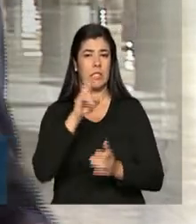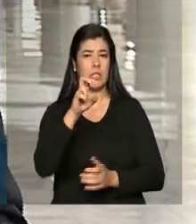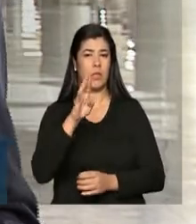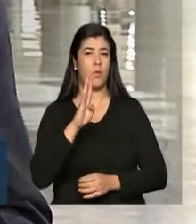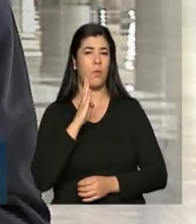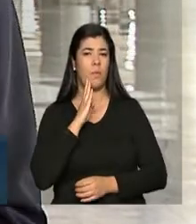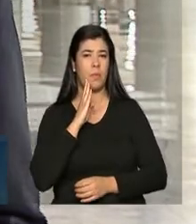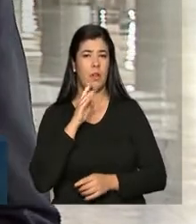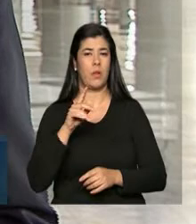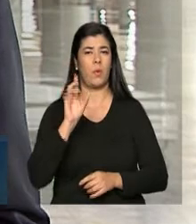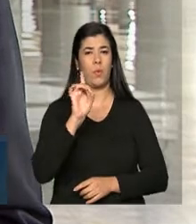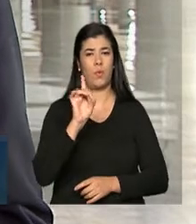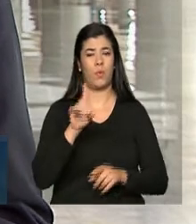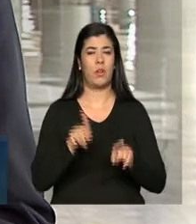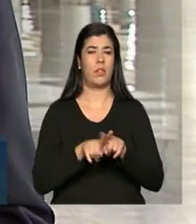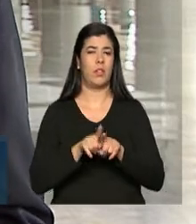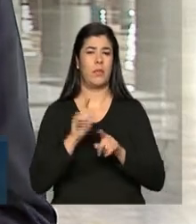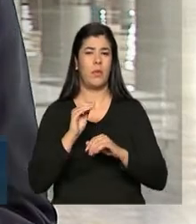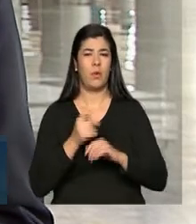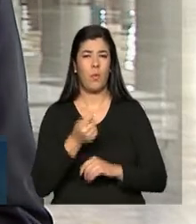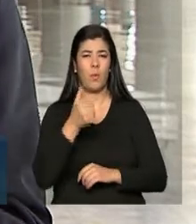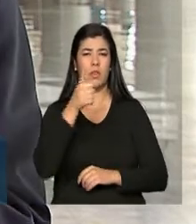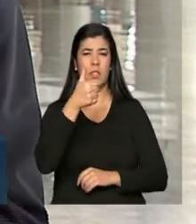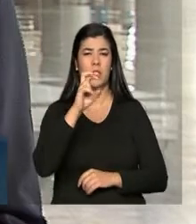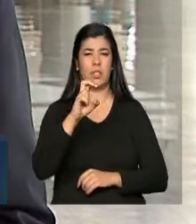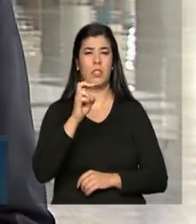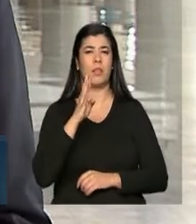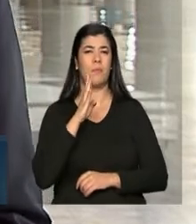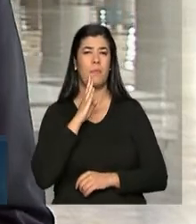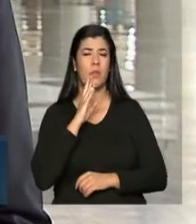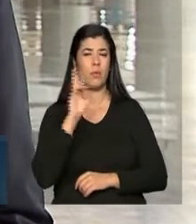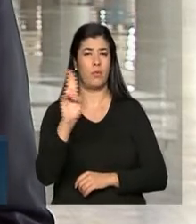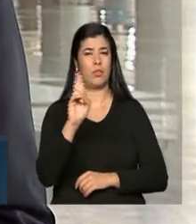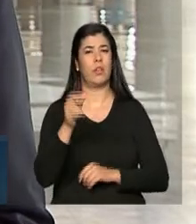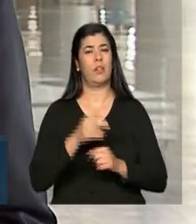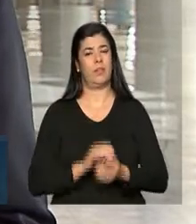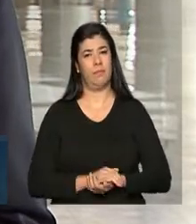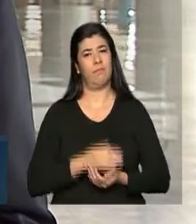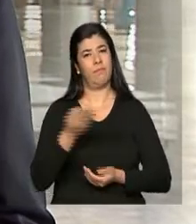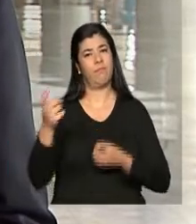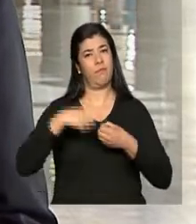no ano passado, o que equivale a quase 15 bilhões de reais.